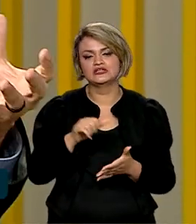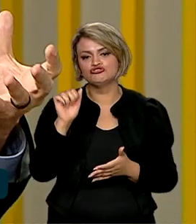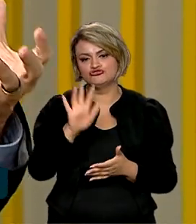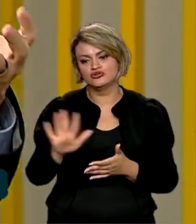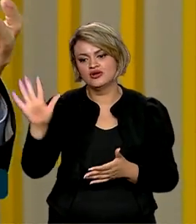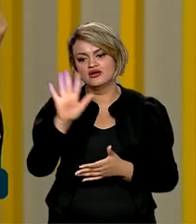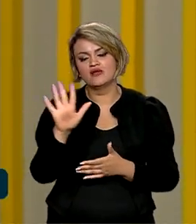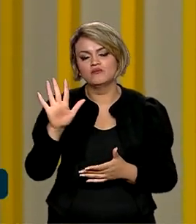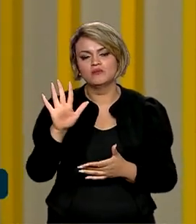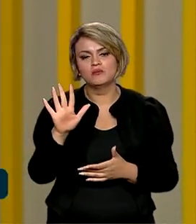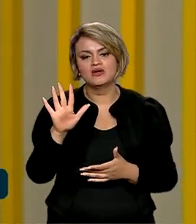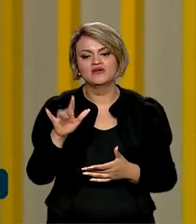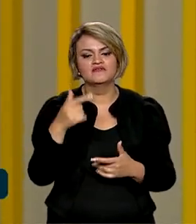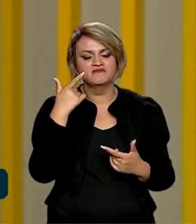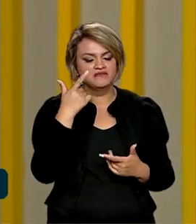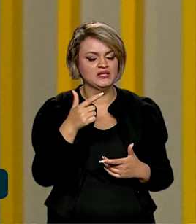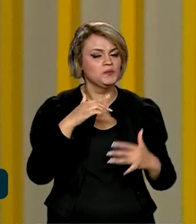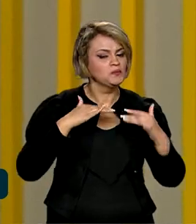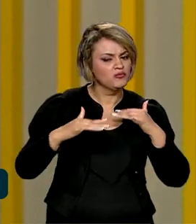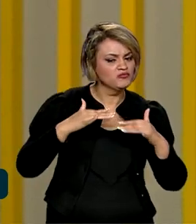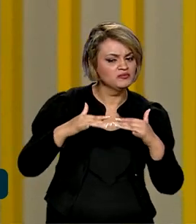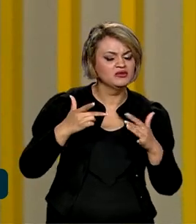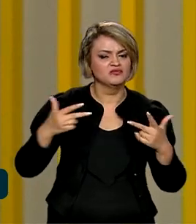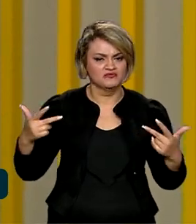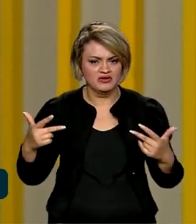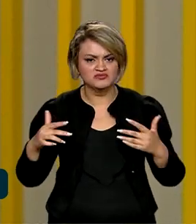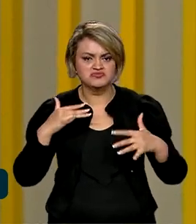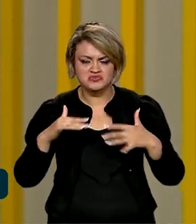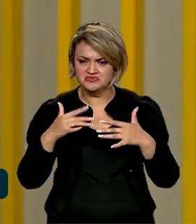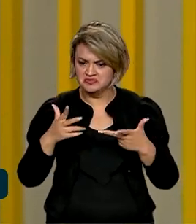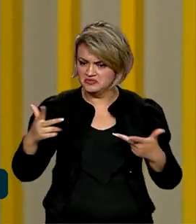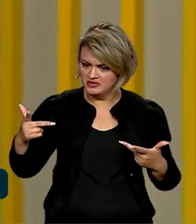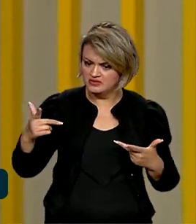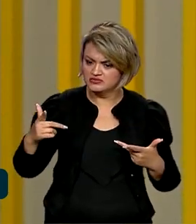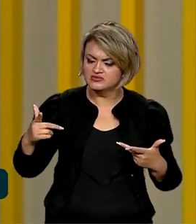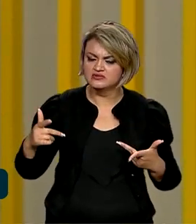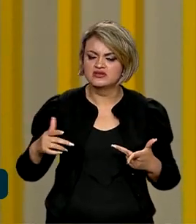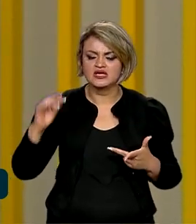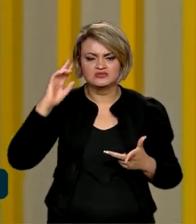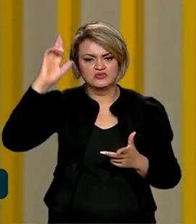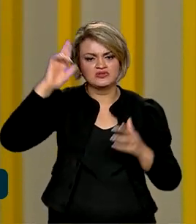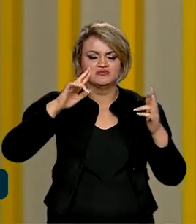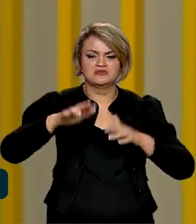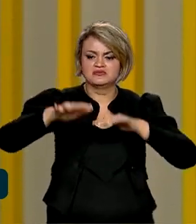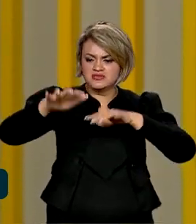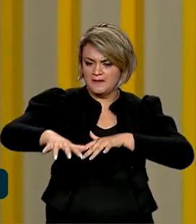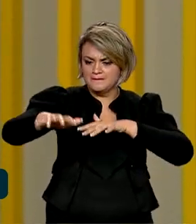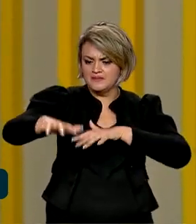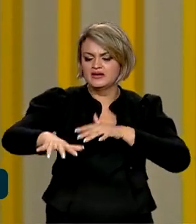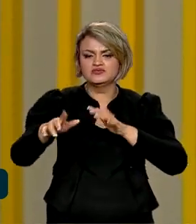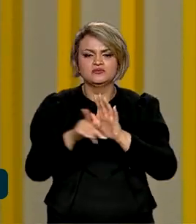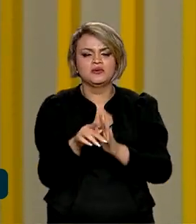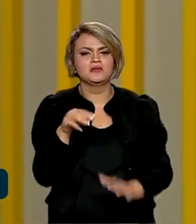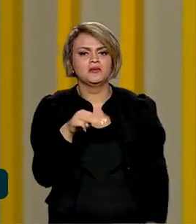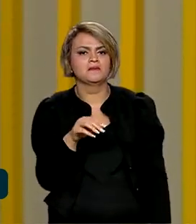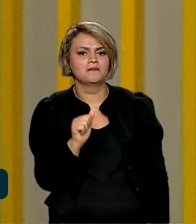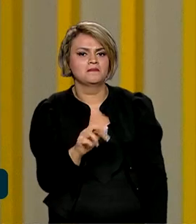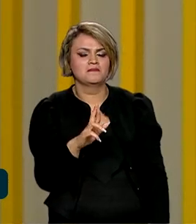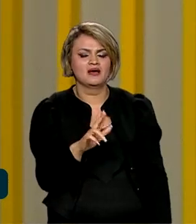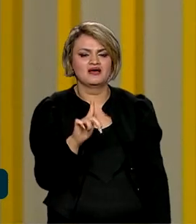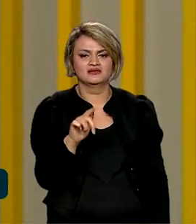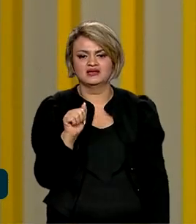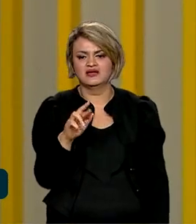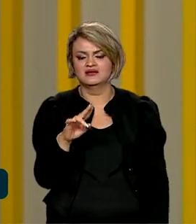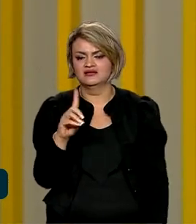recepcionou os movimentos que comandam a Marcha das Margaridas, não é? Sobre a